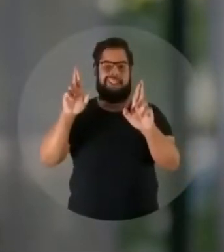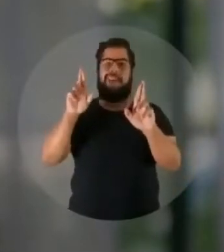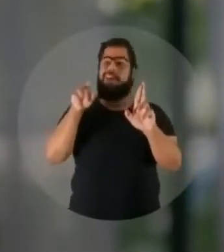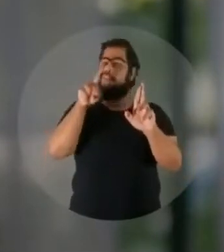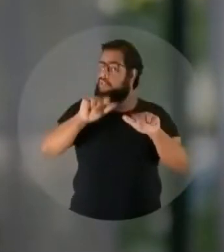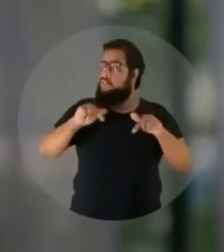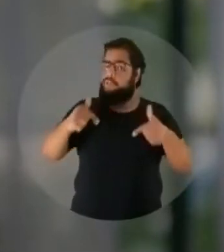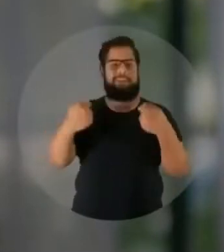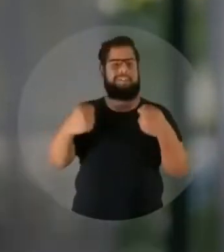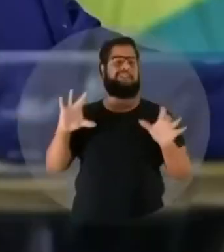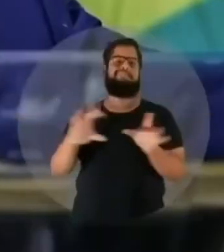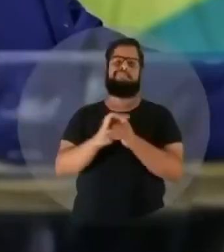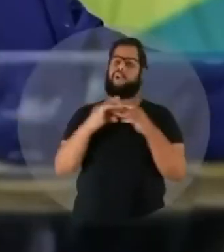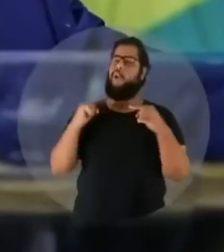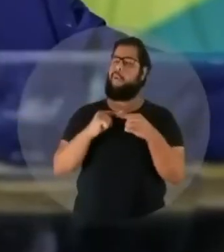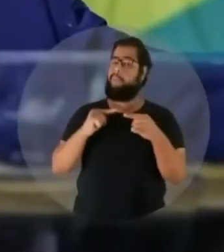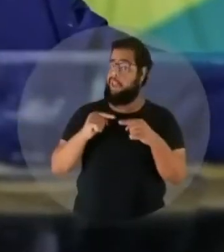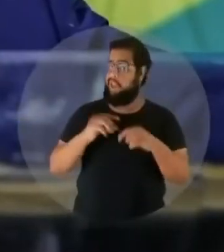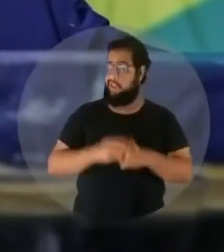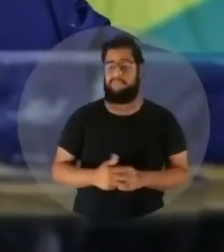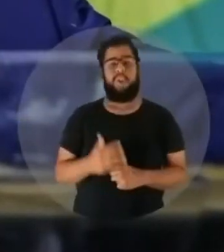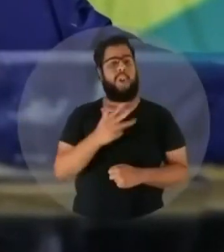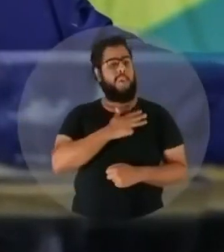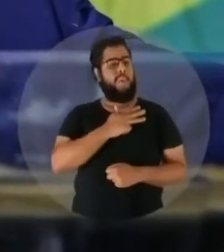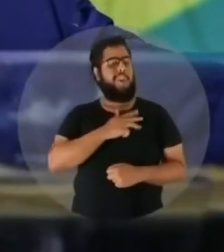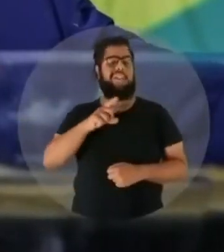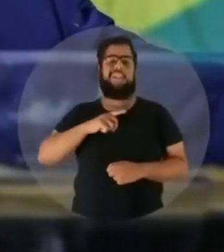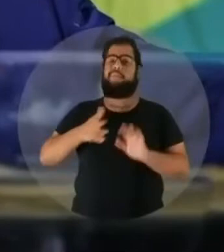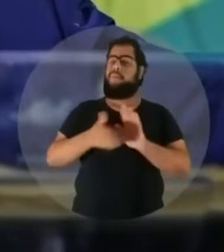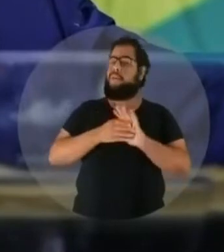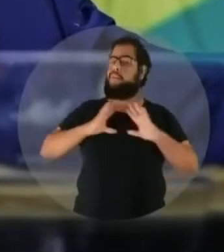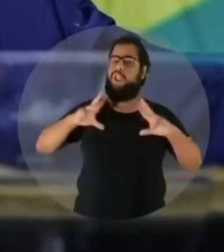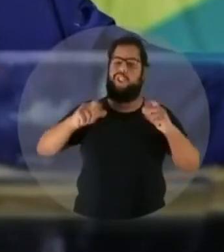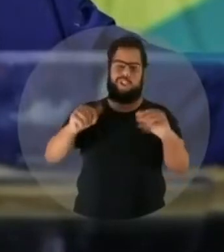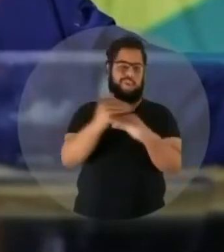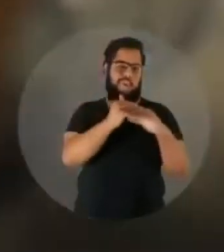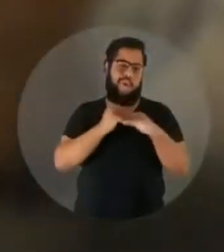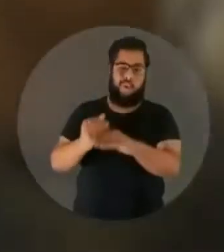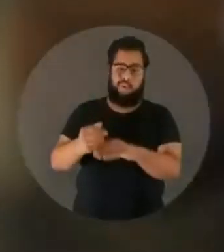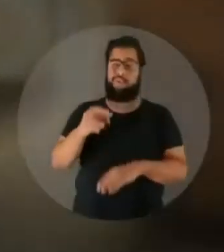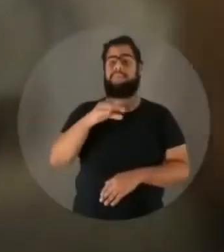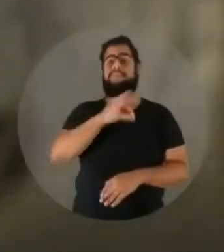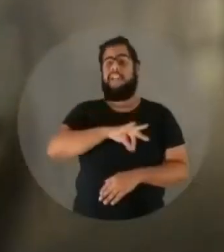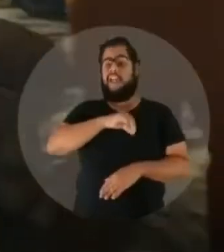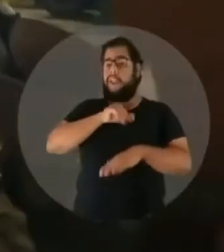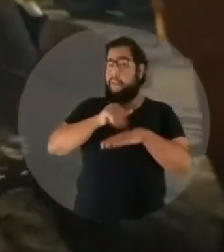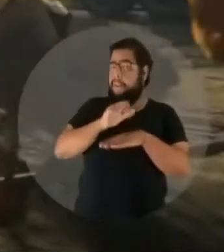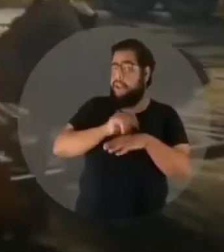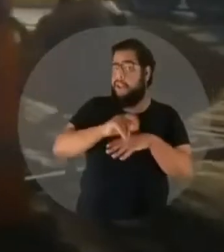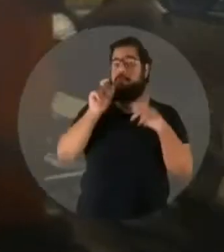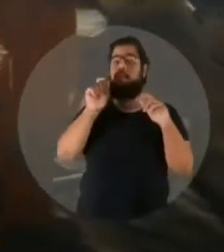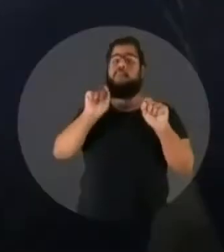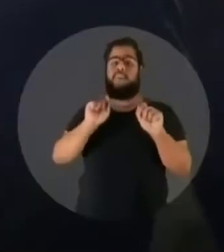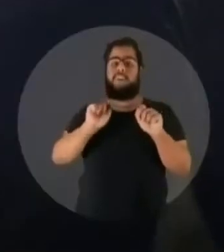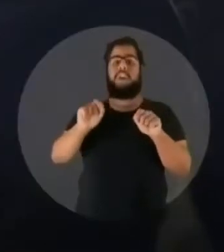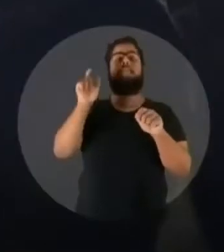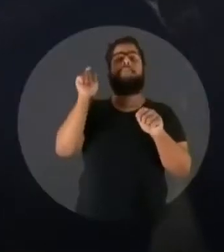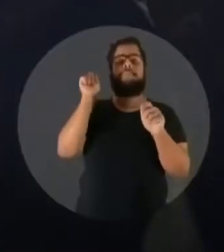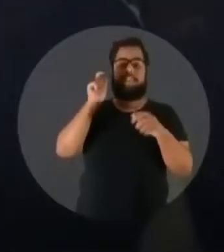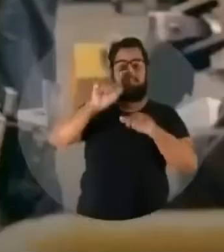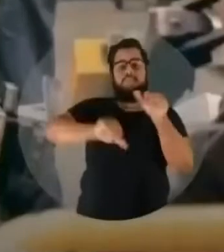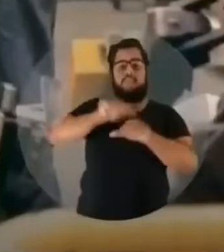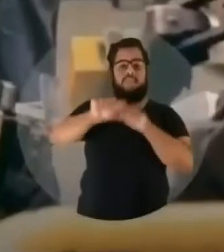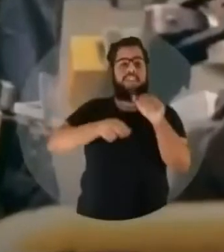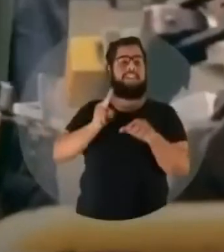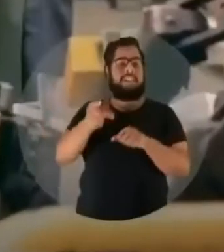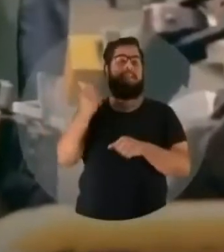os teus gestos têm que ser para isso. Lula tem propostas para todos os brasileiros. Com o salário mínimo forte, teremos reajuste